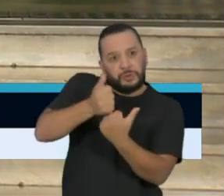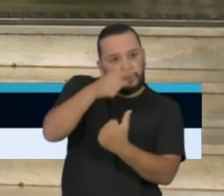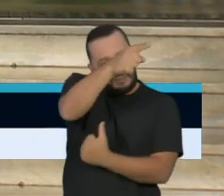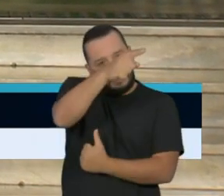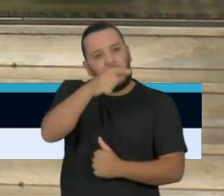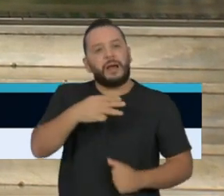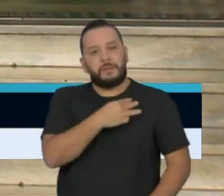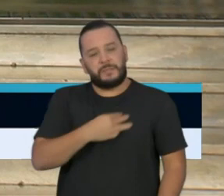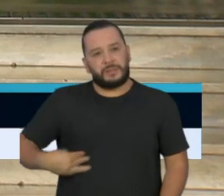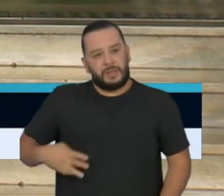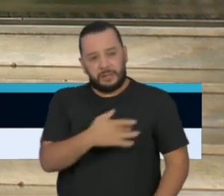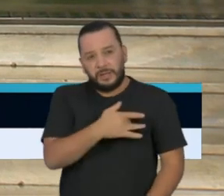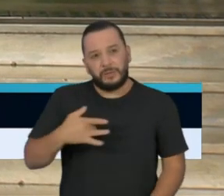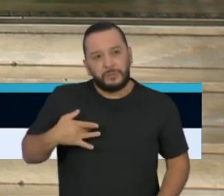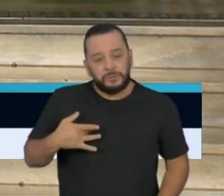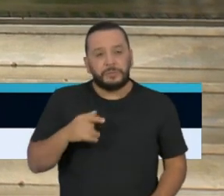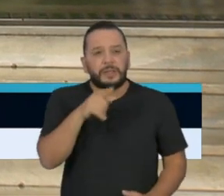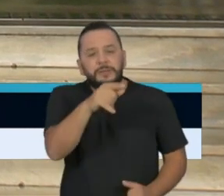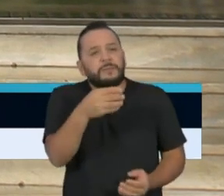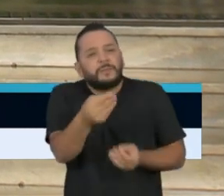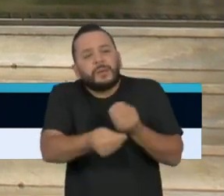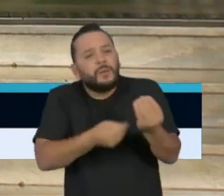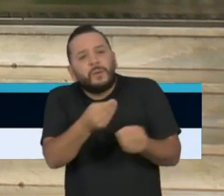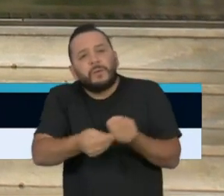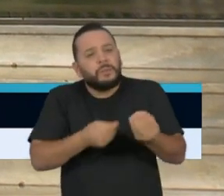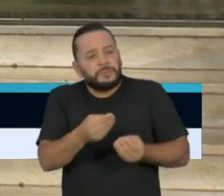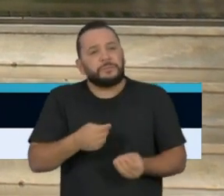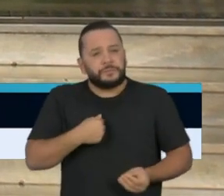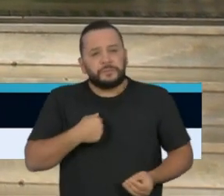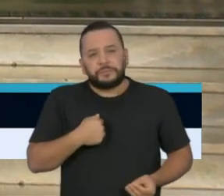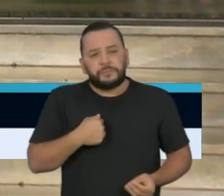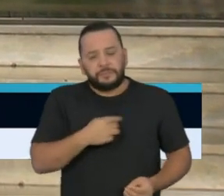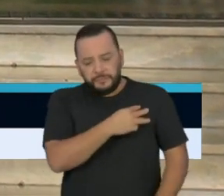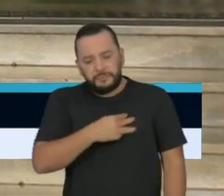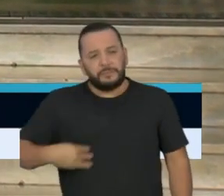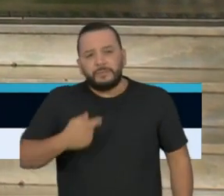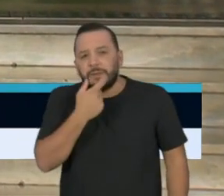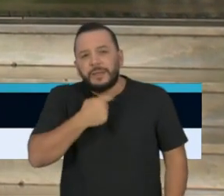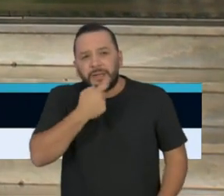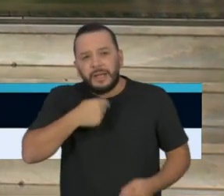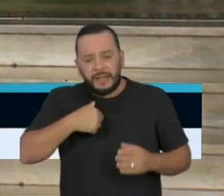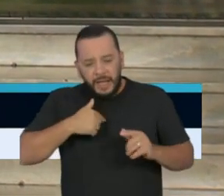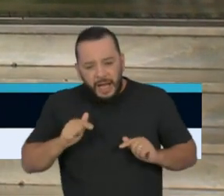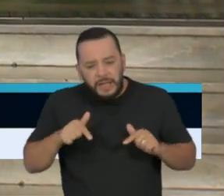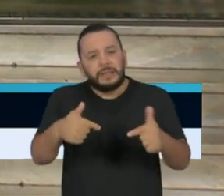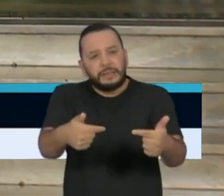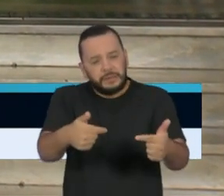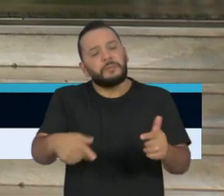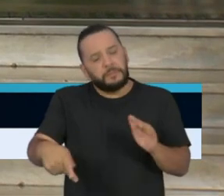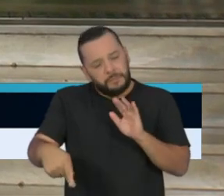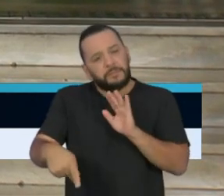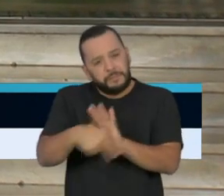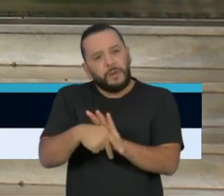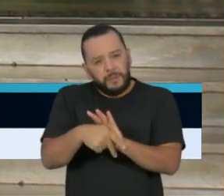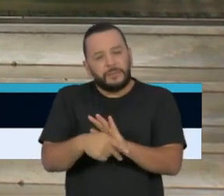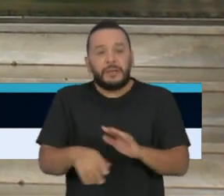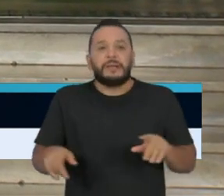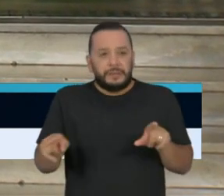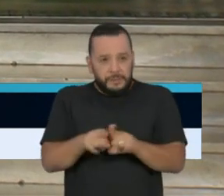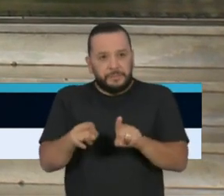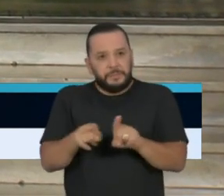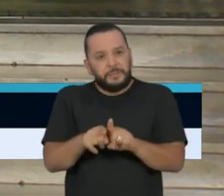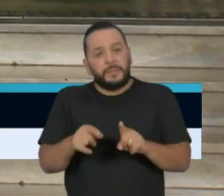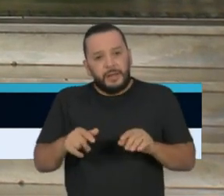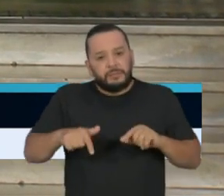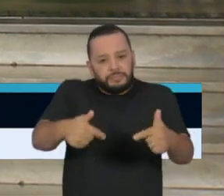conduzindo essa crise na saúde o ministro Mandetta e como está conduzindo essa crise na saúde o presidente Jair Bolsonaro. Obrigado.